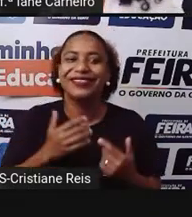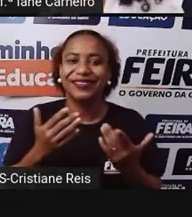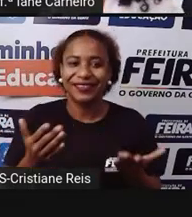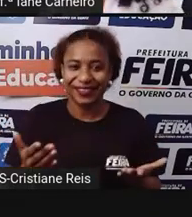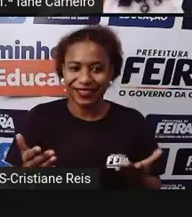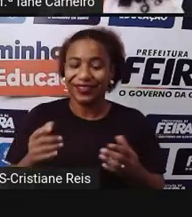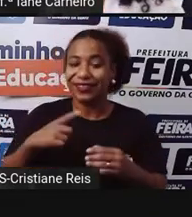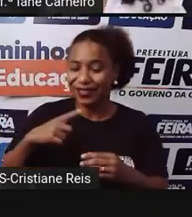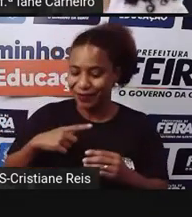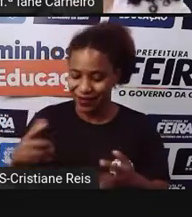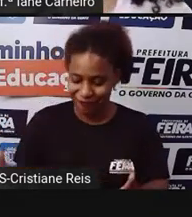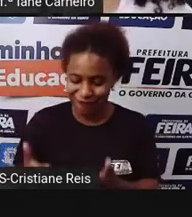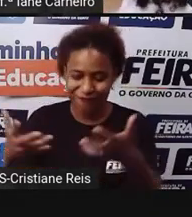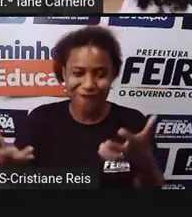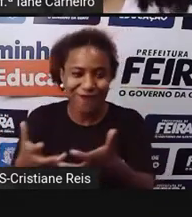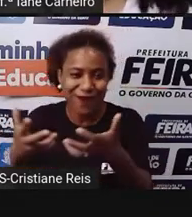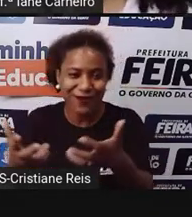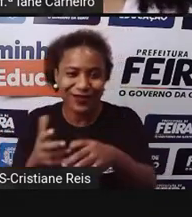fresquinha na horta